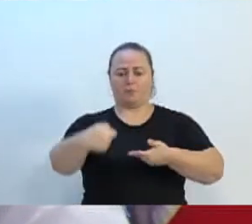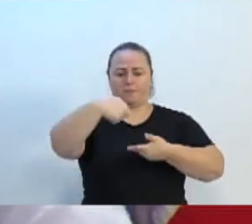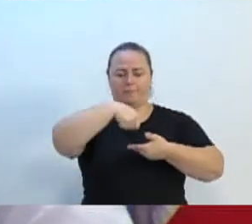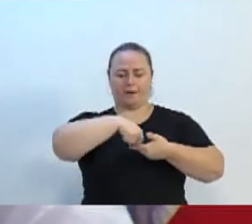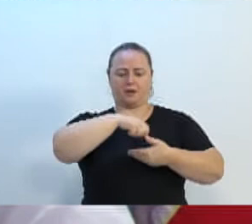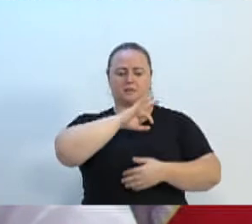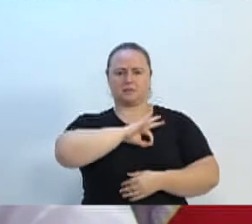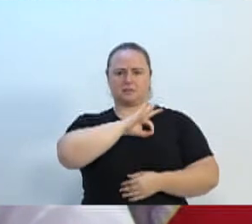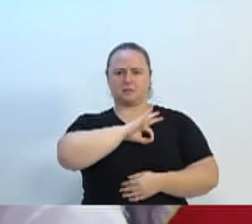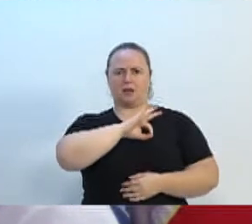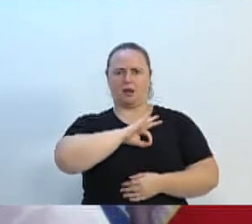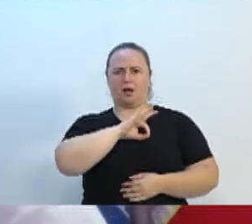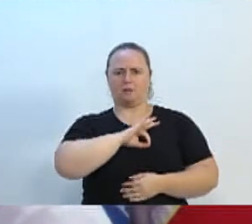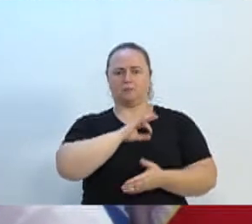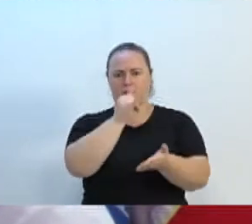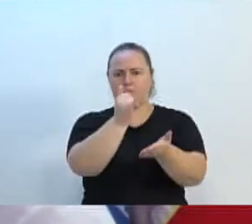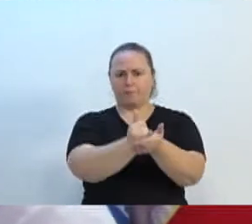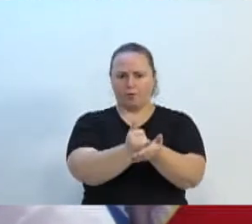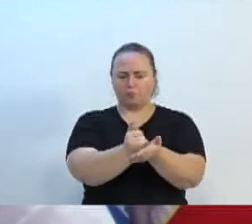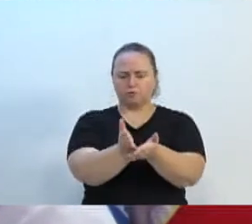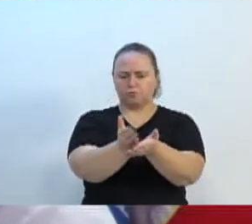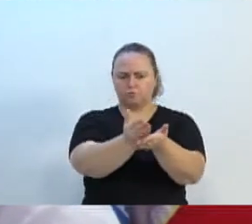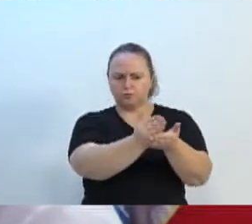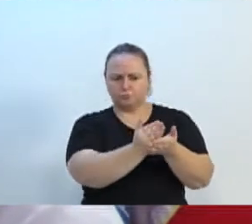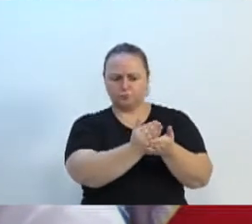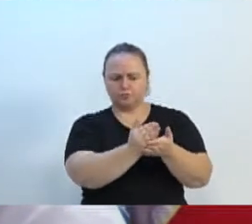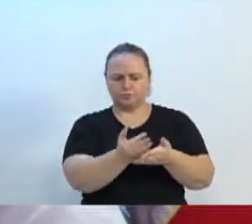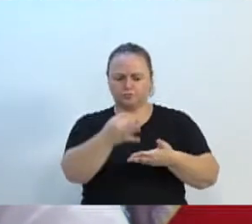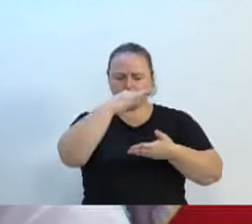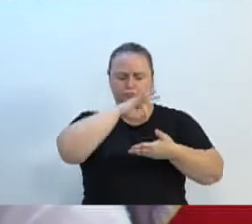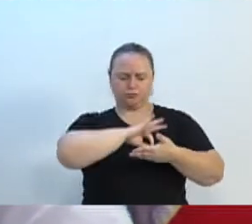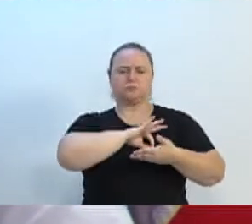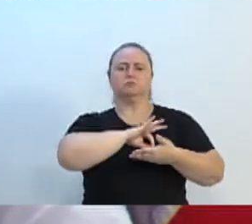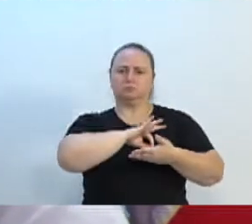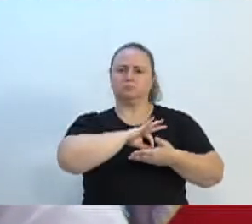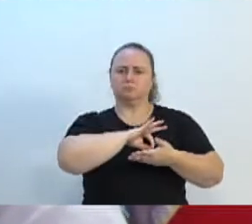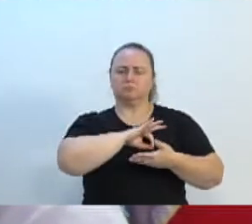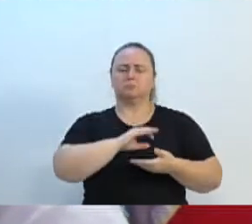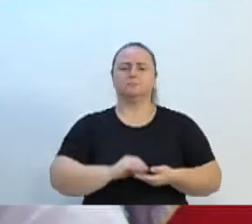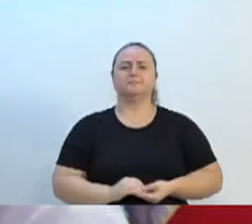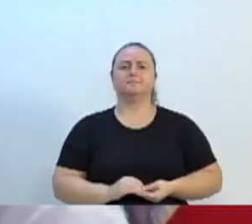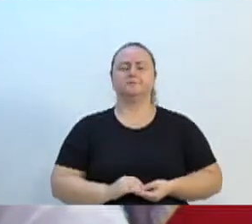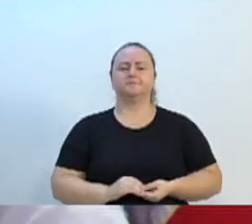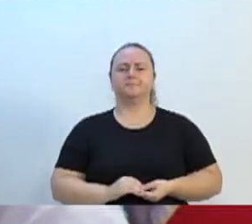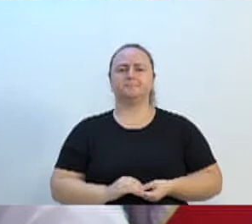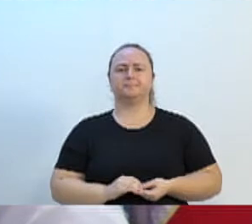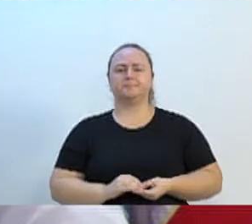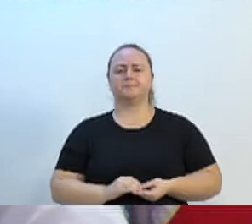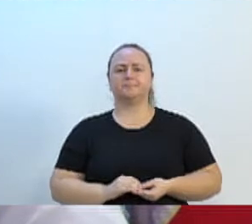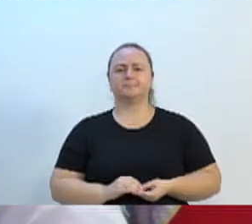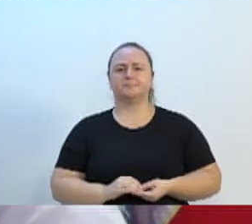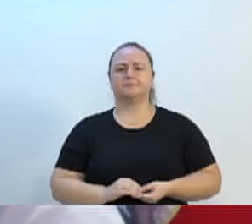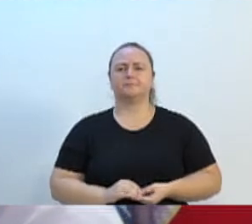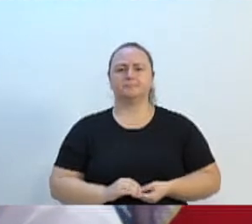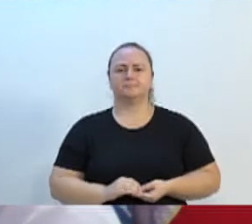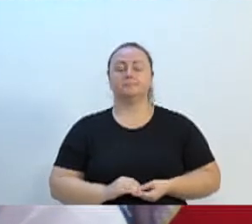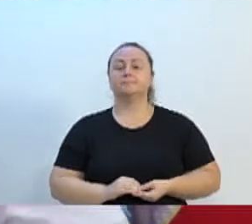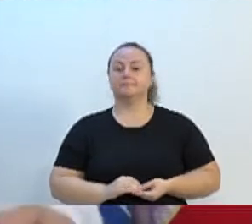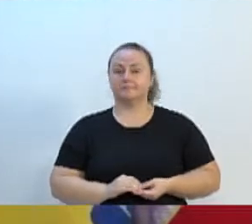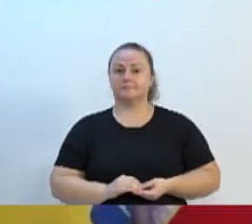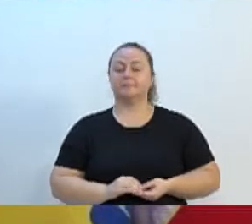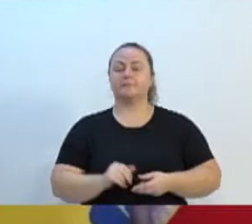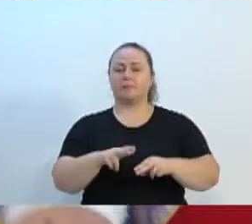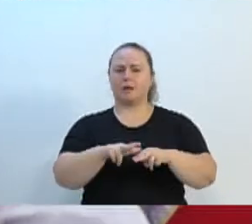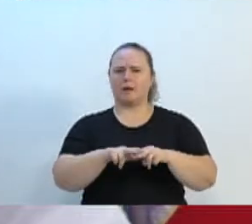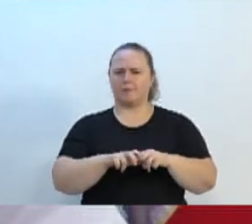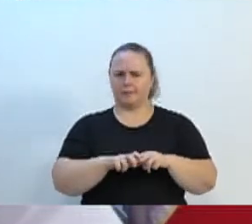diariamente, mensalmente. Então, aqui, eu quero aqui lembrar, talvez